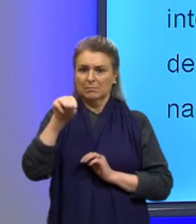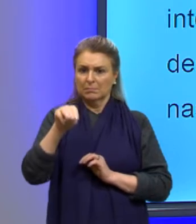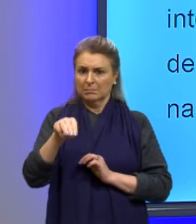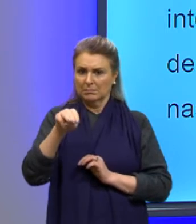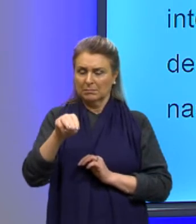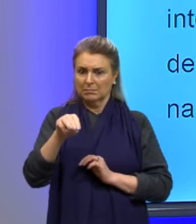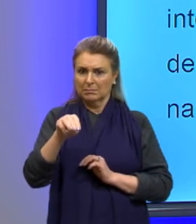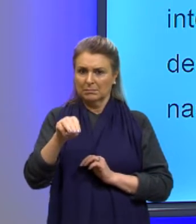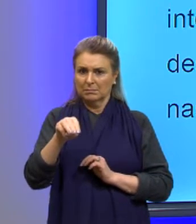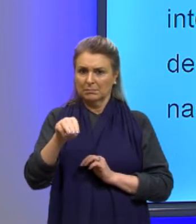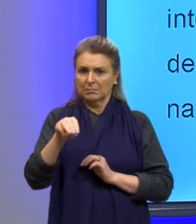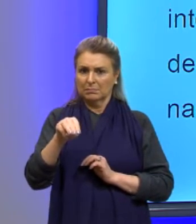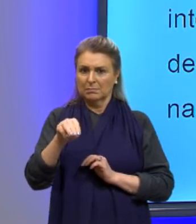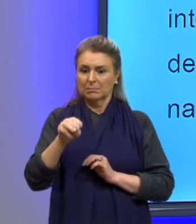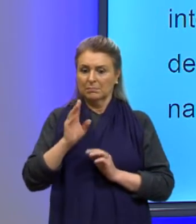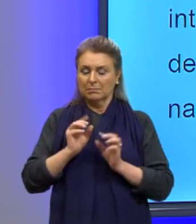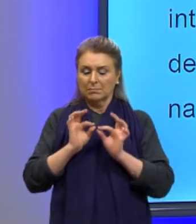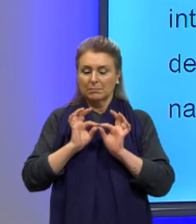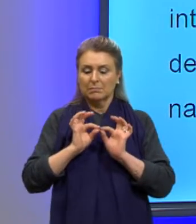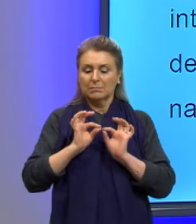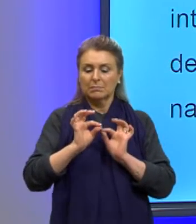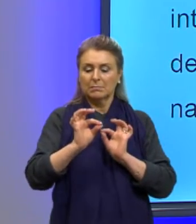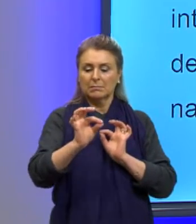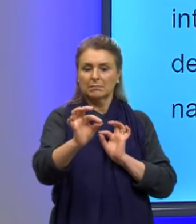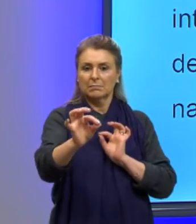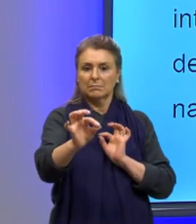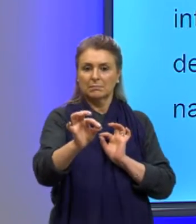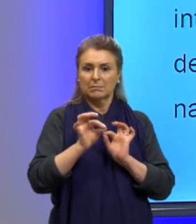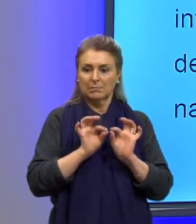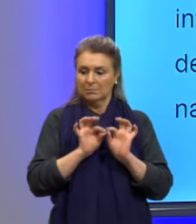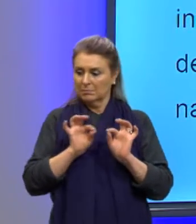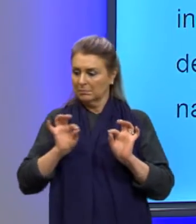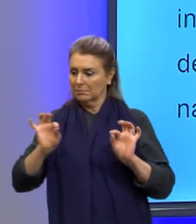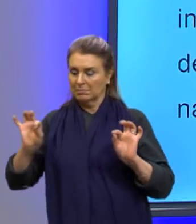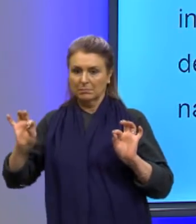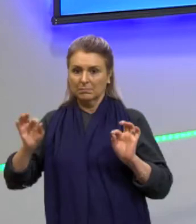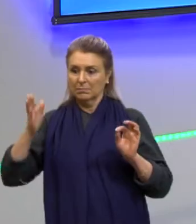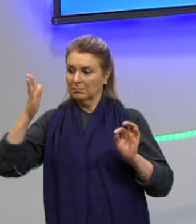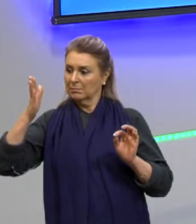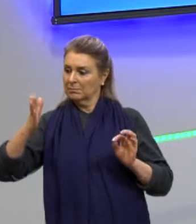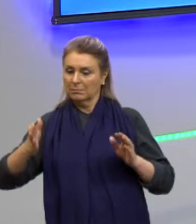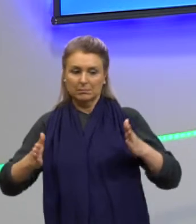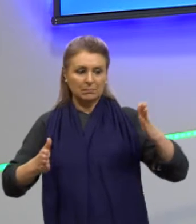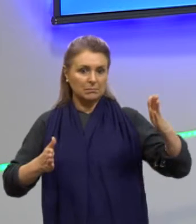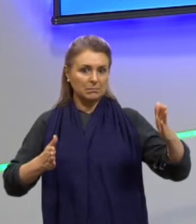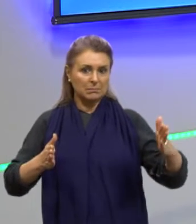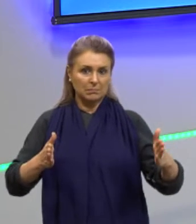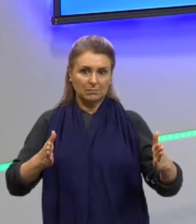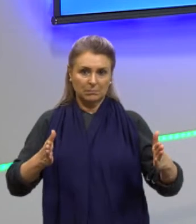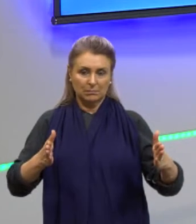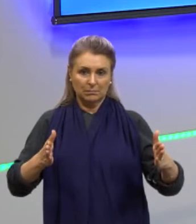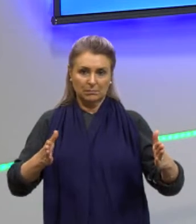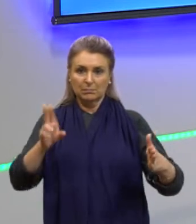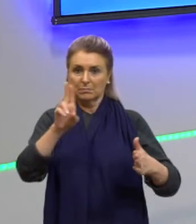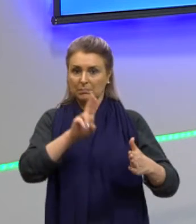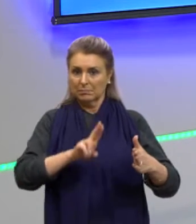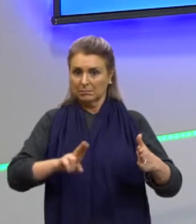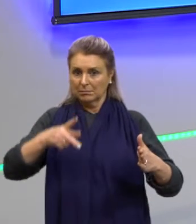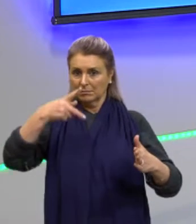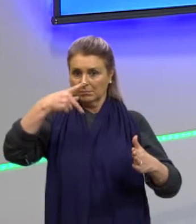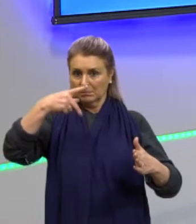lineares para as laterais. Dali eu tirei o perímetro.